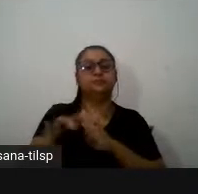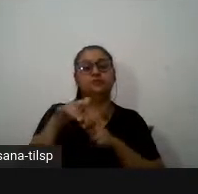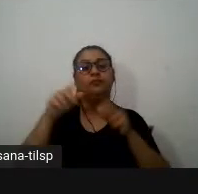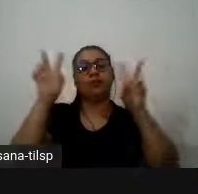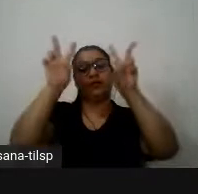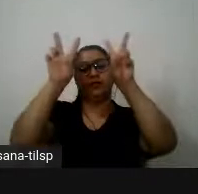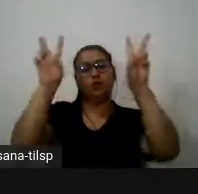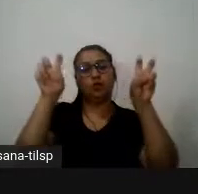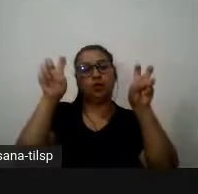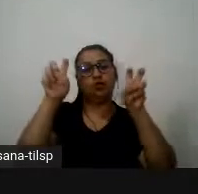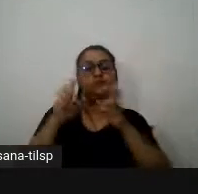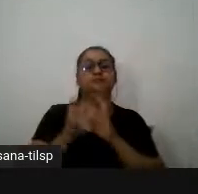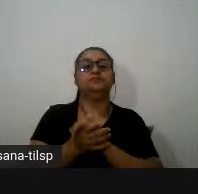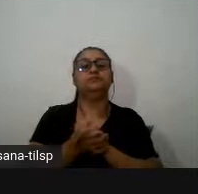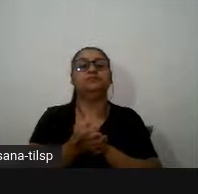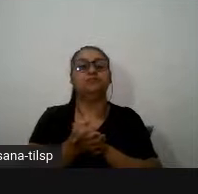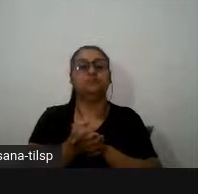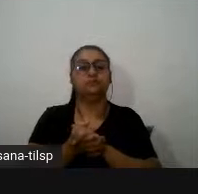relatividade